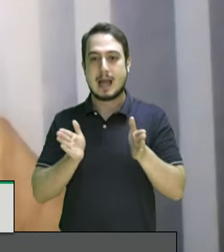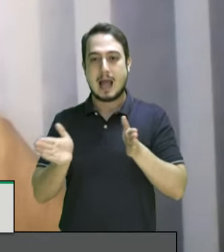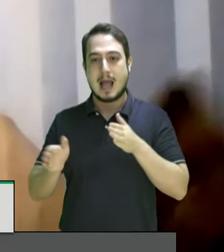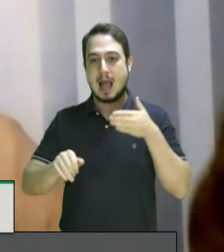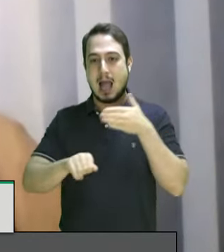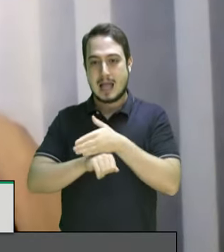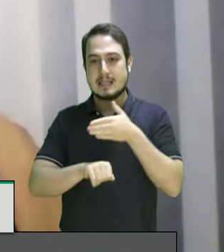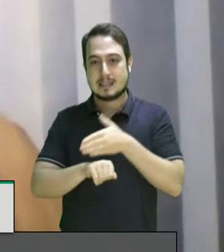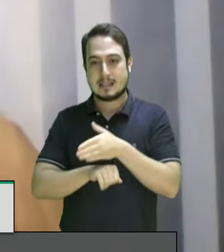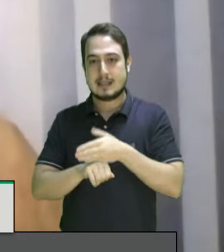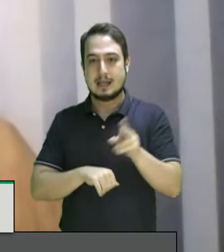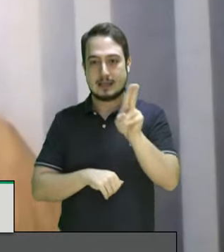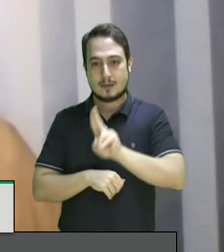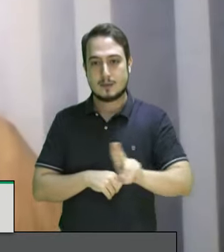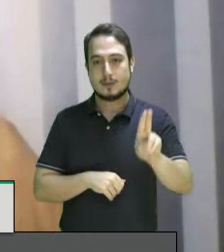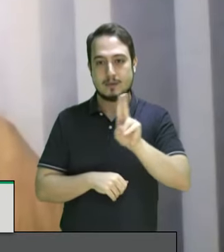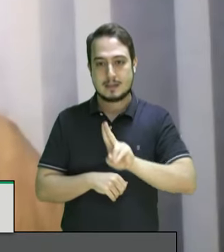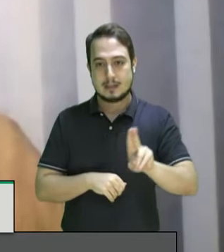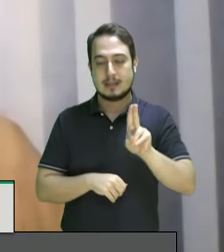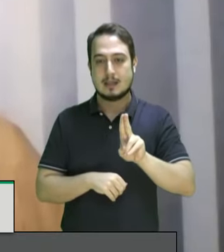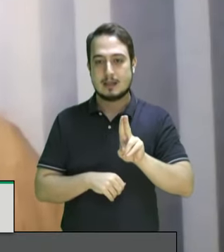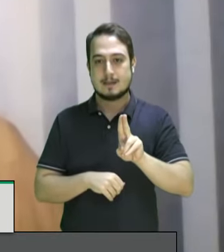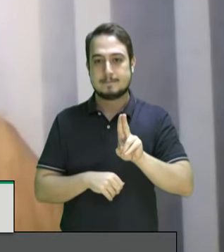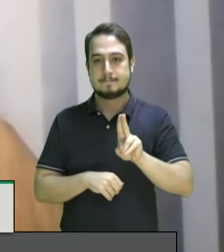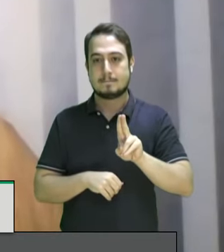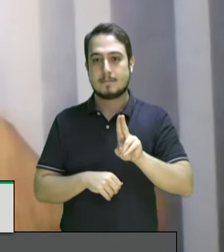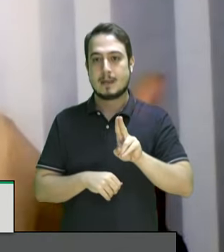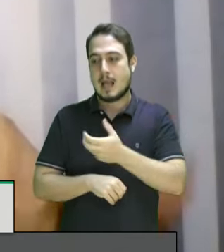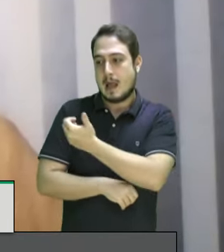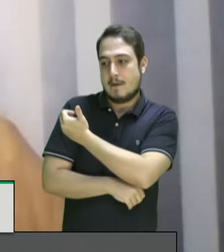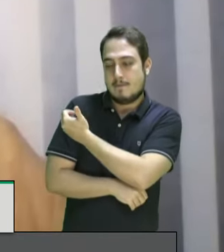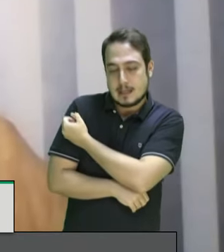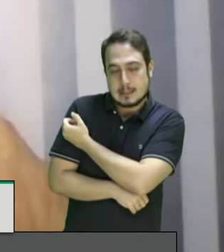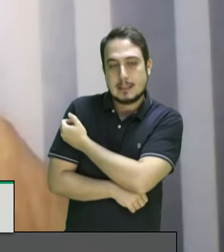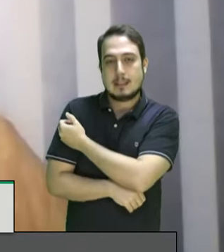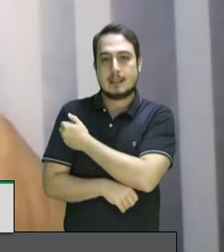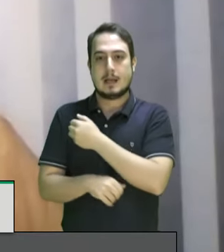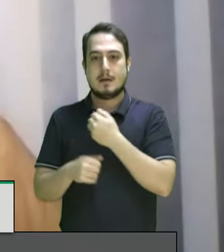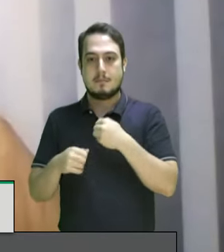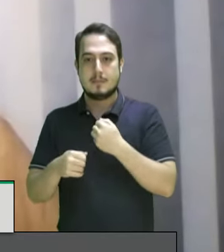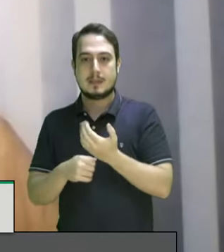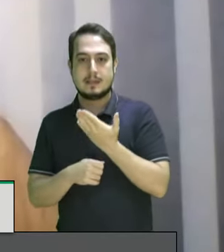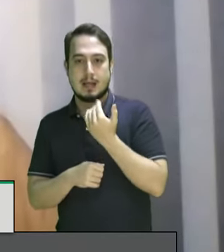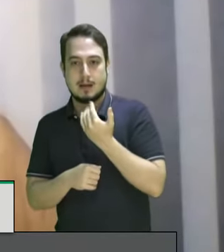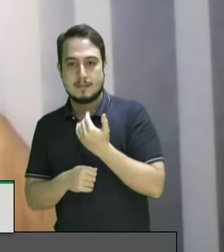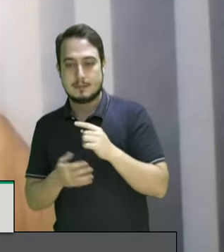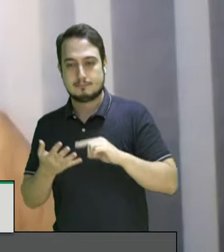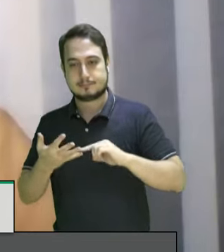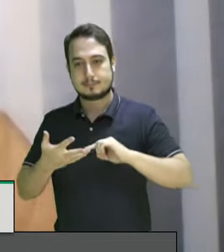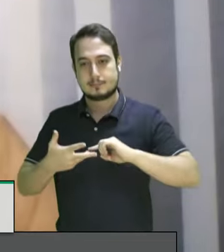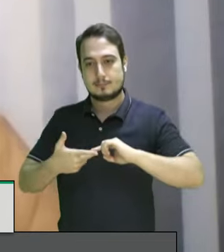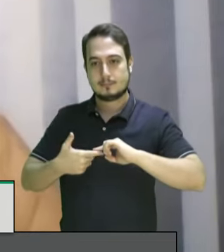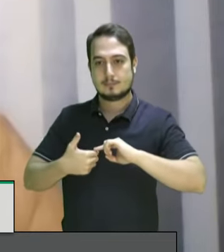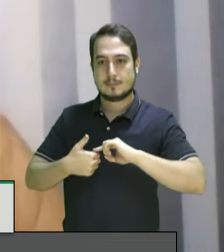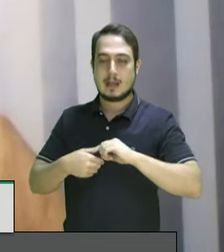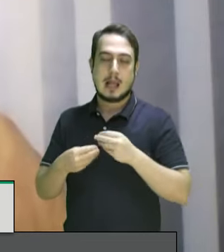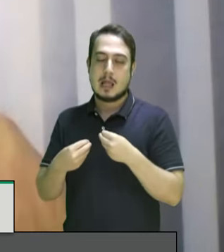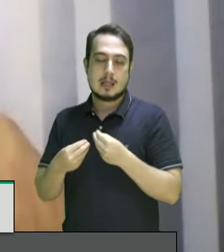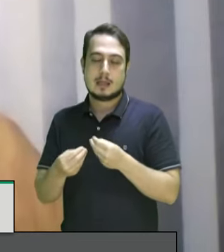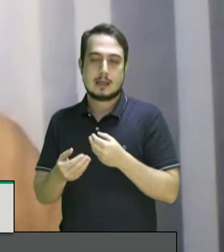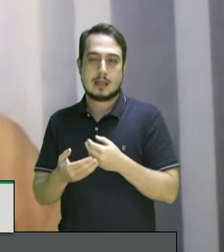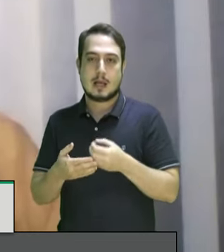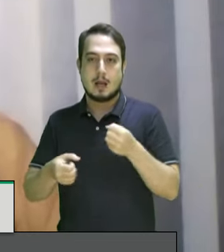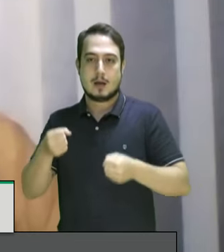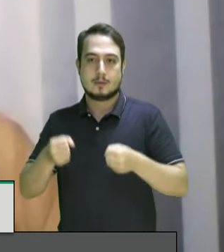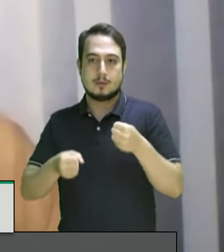universidade sem comida na panela sem vacina sem segurança aos nossos corpos é o mesmo que dar a alguém um